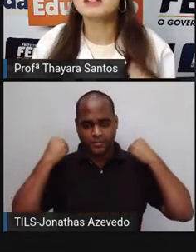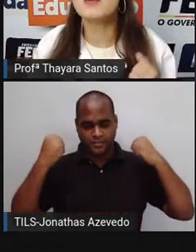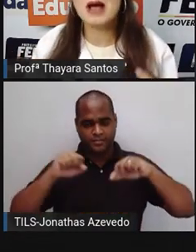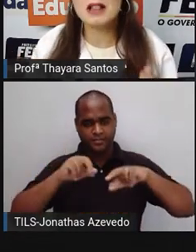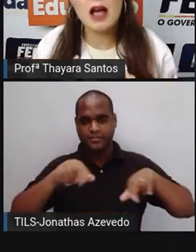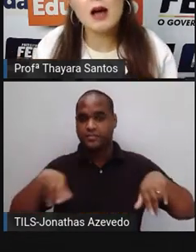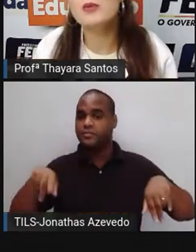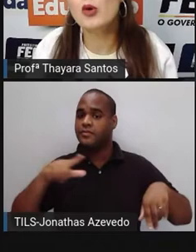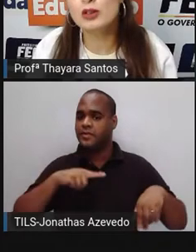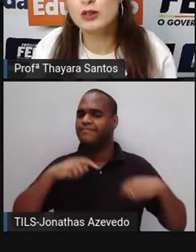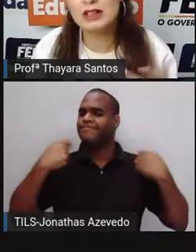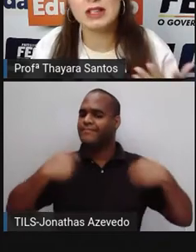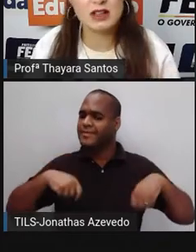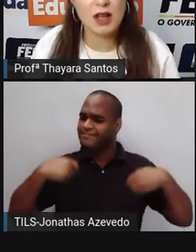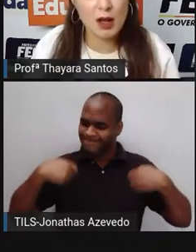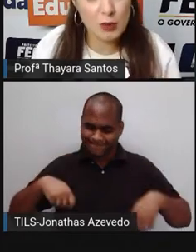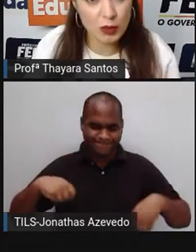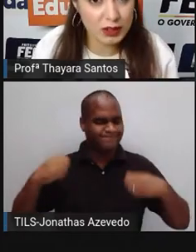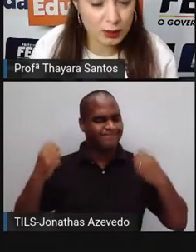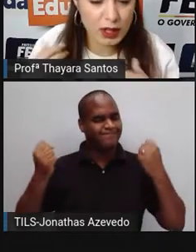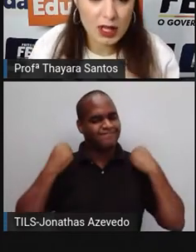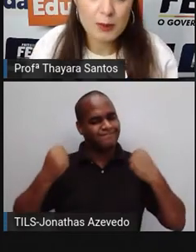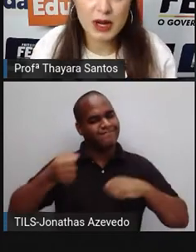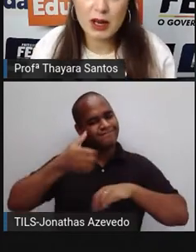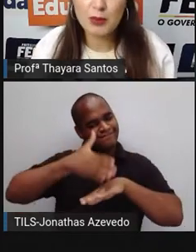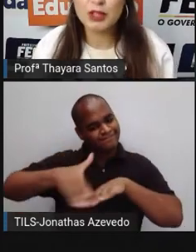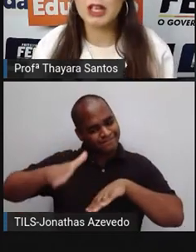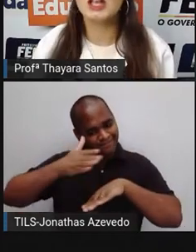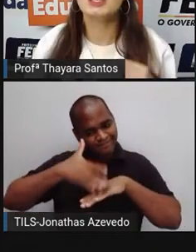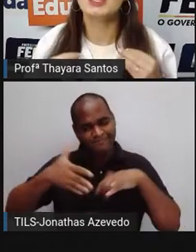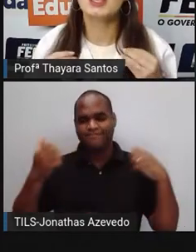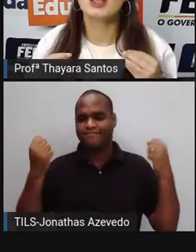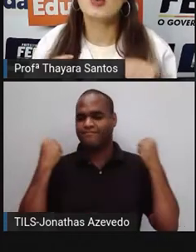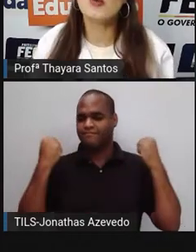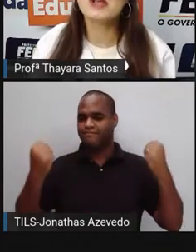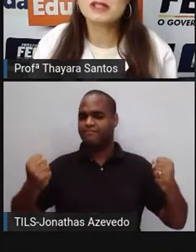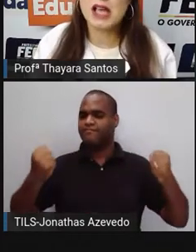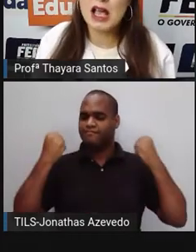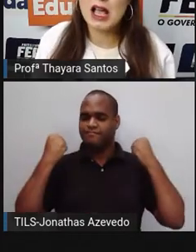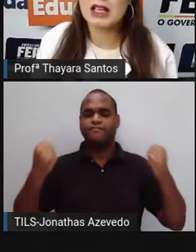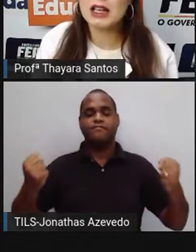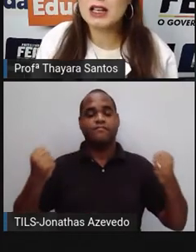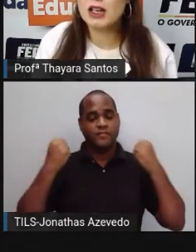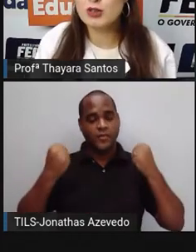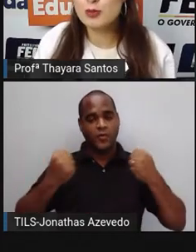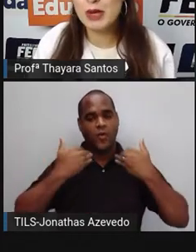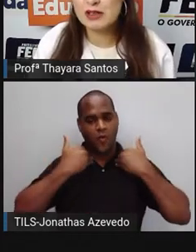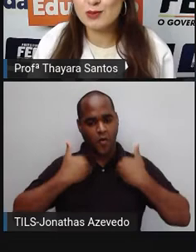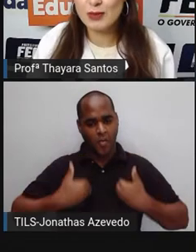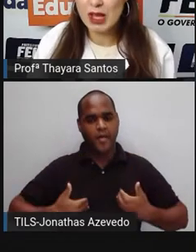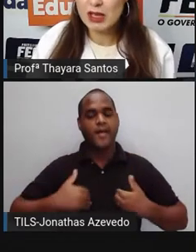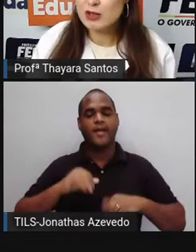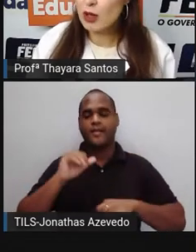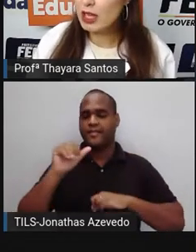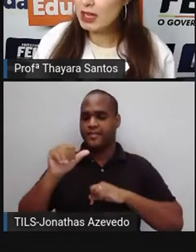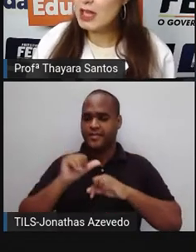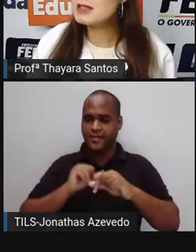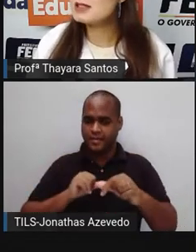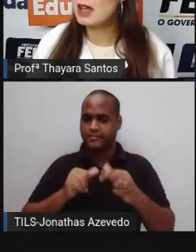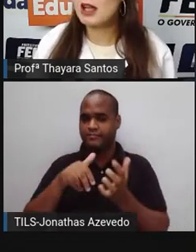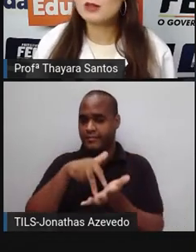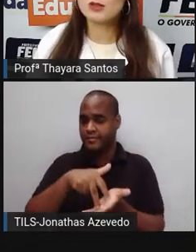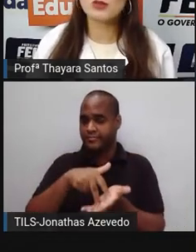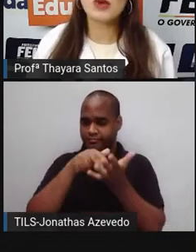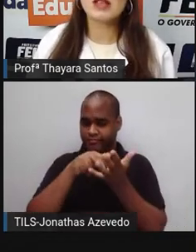Então, ela precisa malhar muito, treinar muito, para ela poder compensar aquele ganho de peso. Só que,